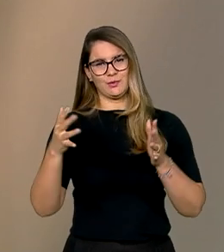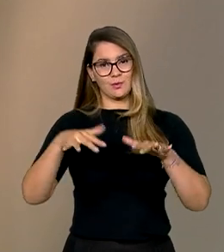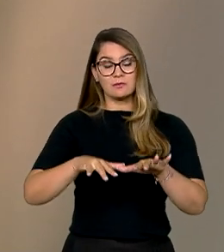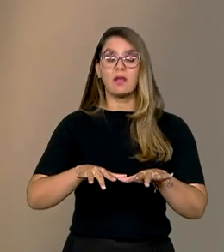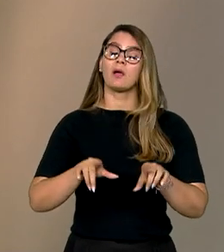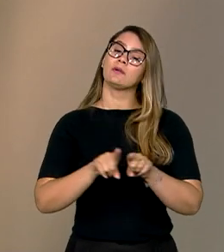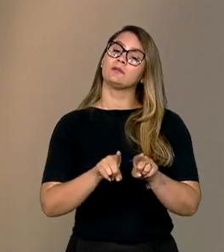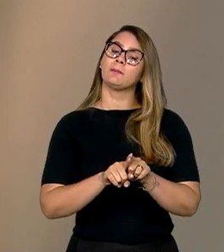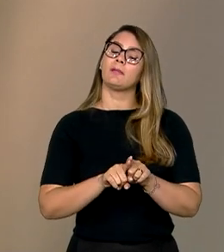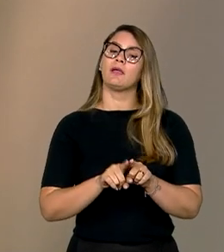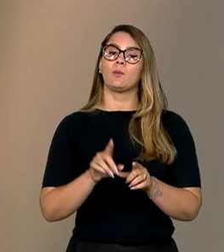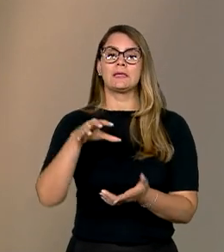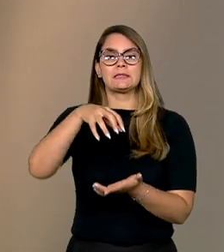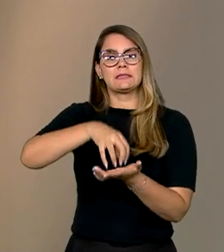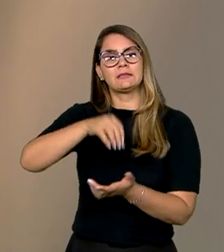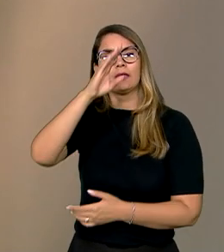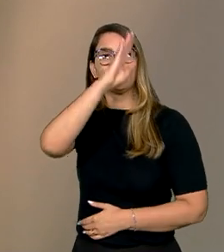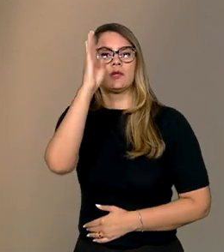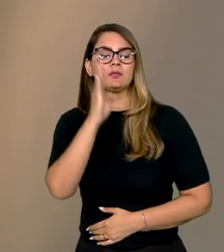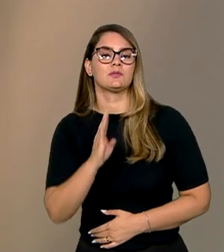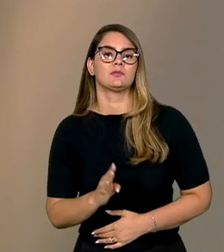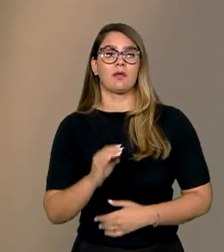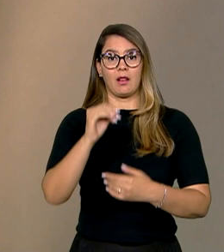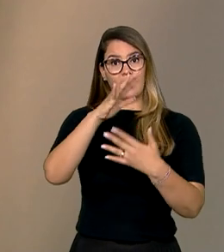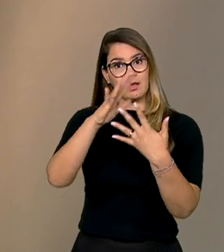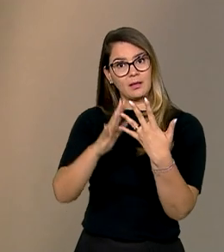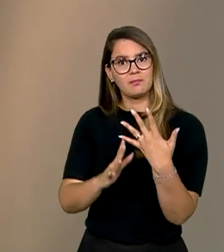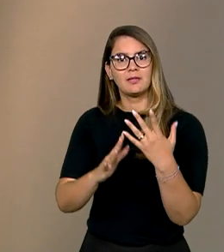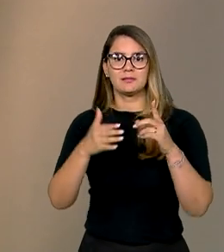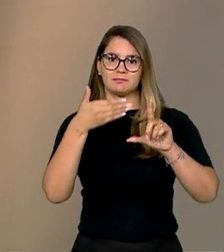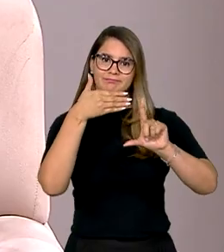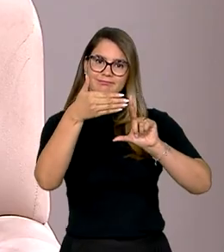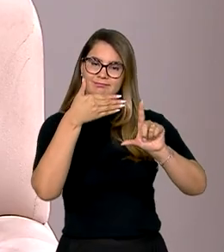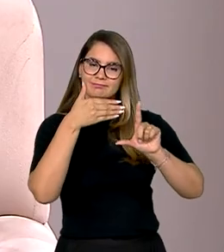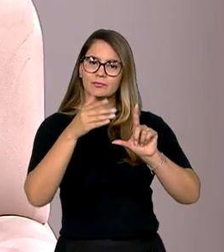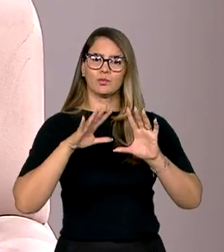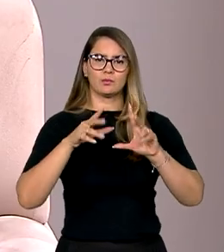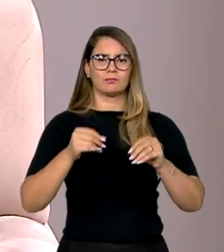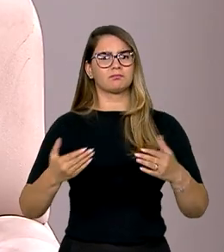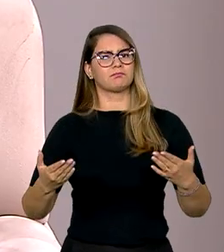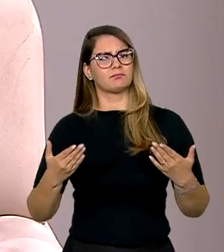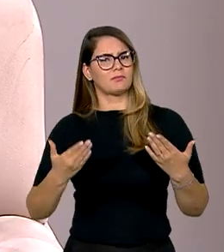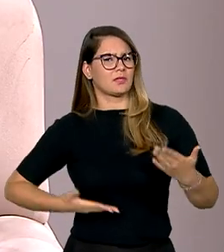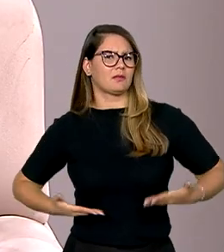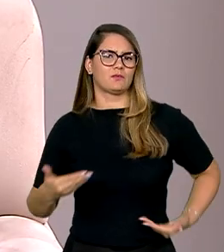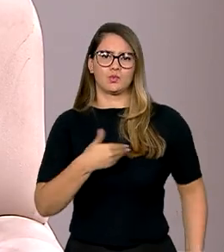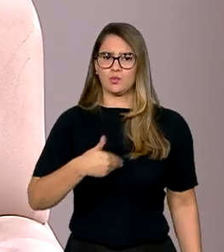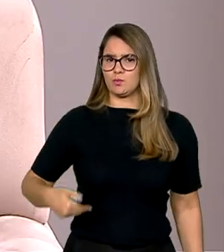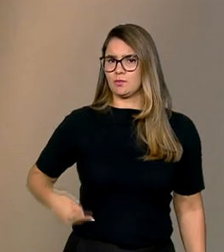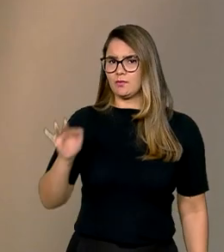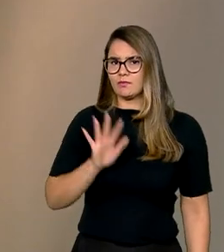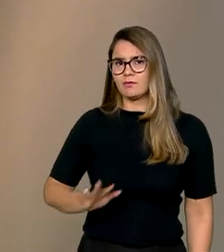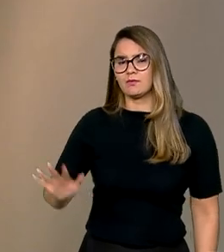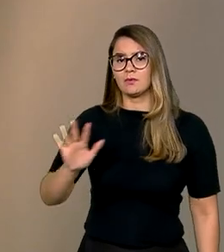por exemplo, com uma central nacional de libras para que, em todo serviço público federal, uma